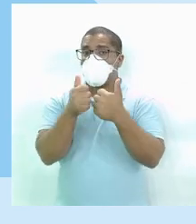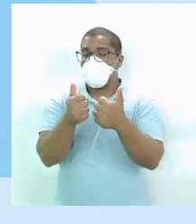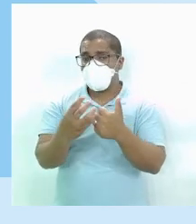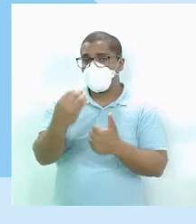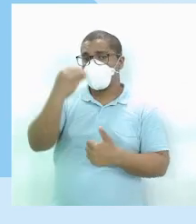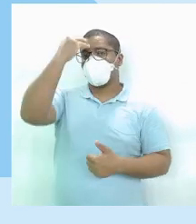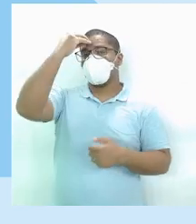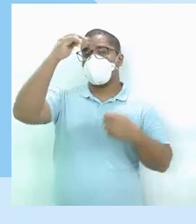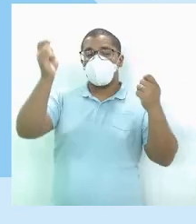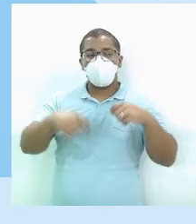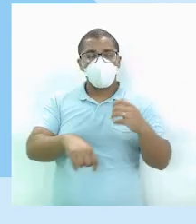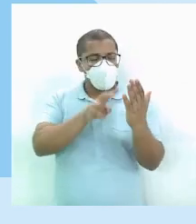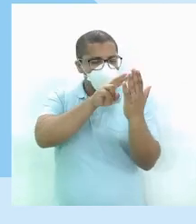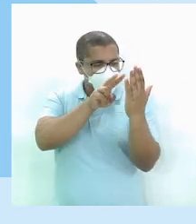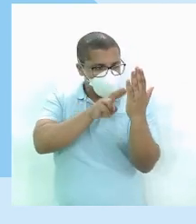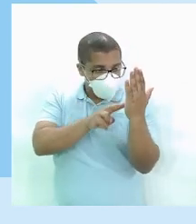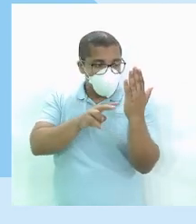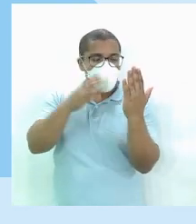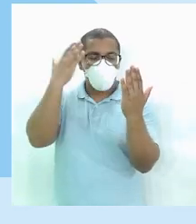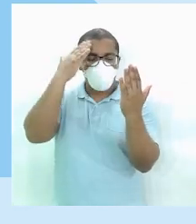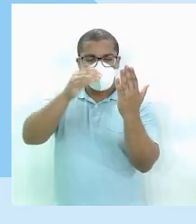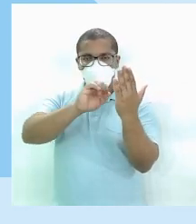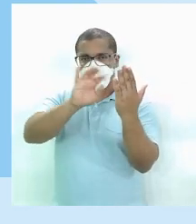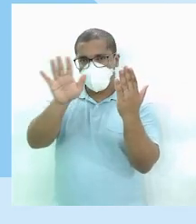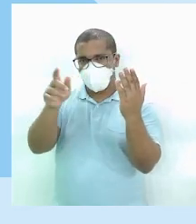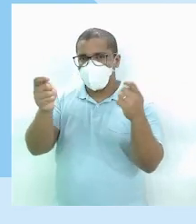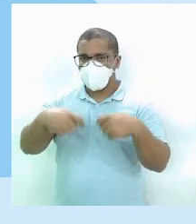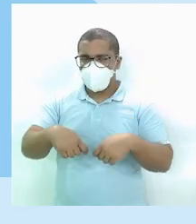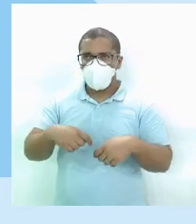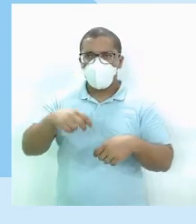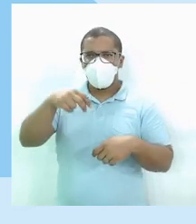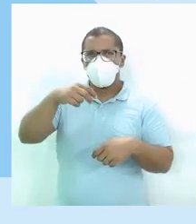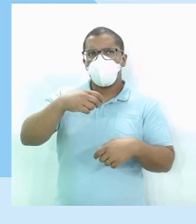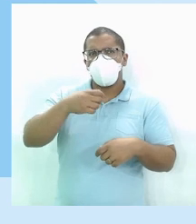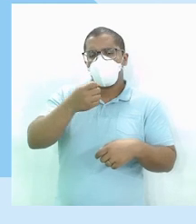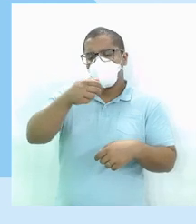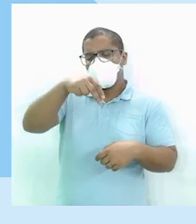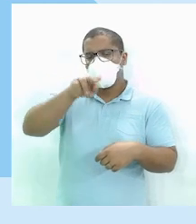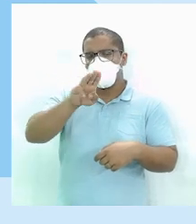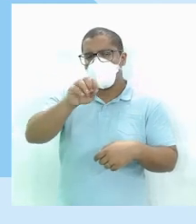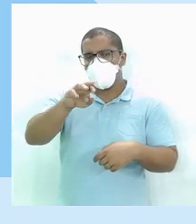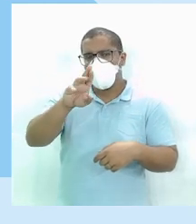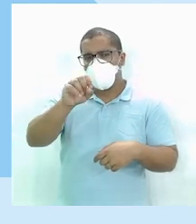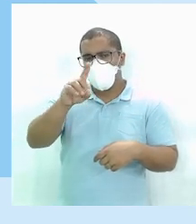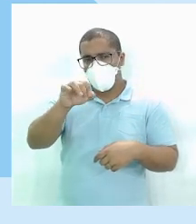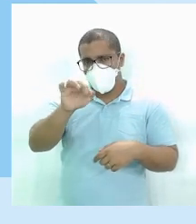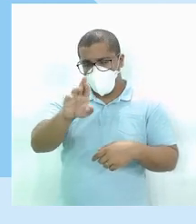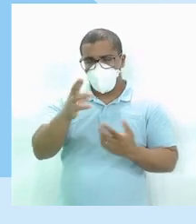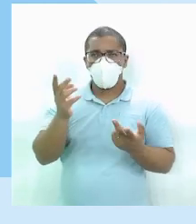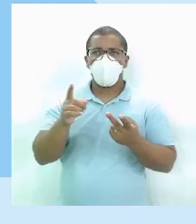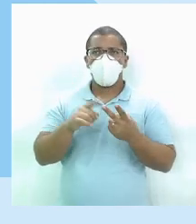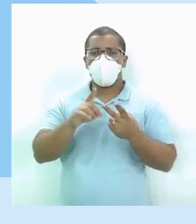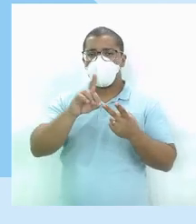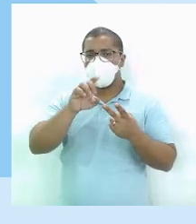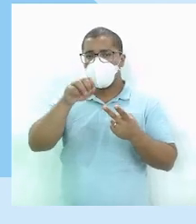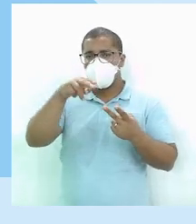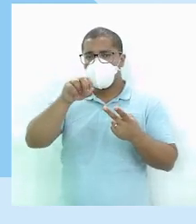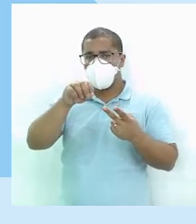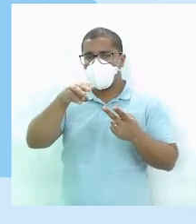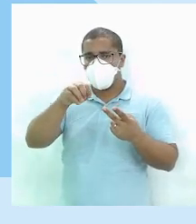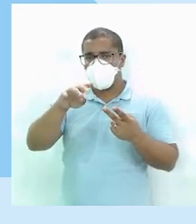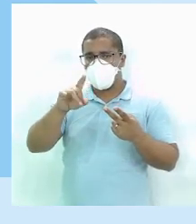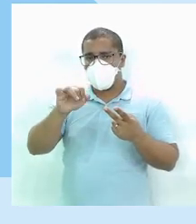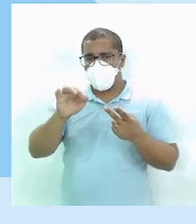minha leitura da questão, tá bom? Então, tanto faz Numerador Como Denominador Como Parte